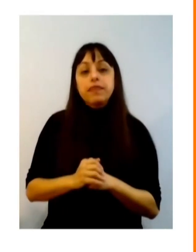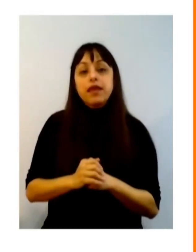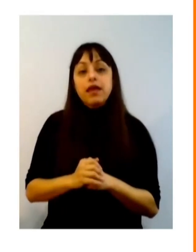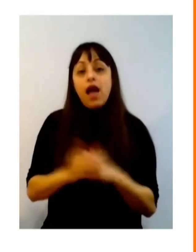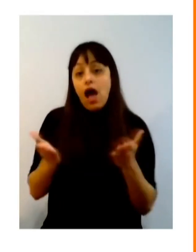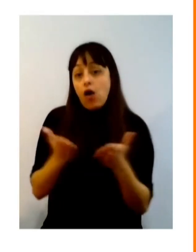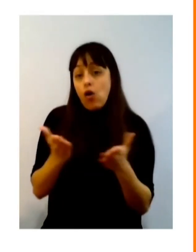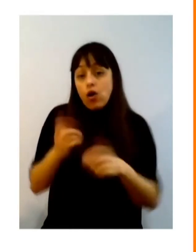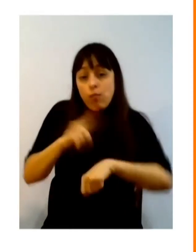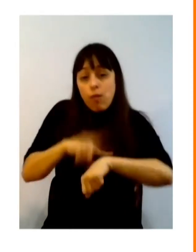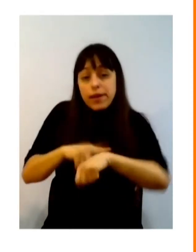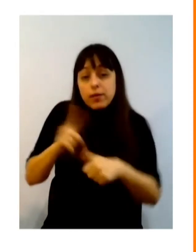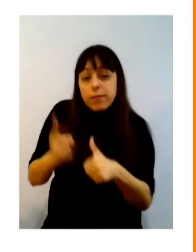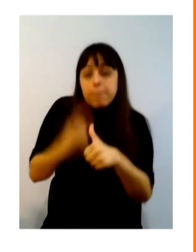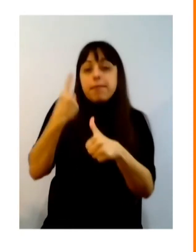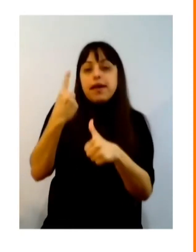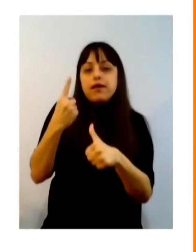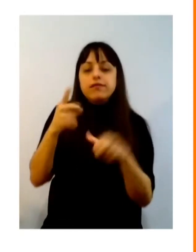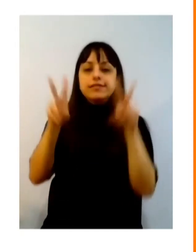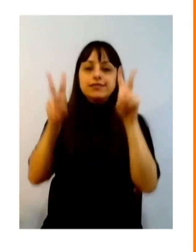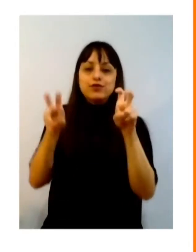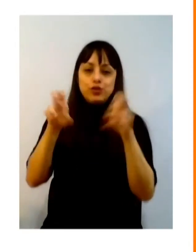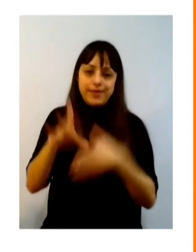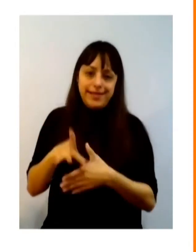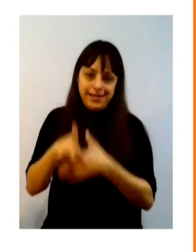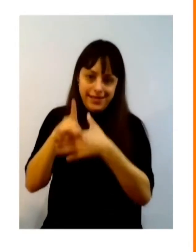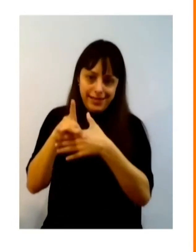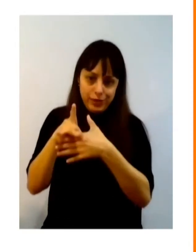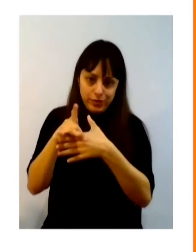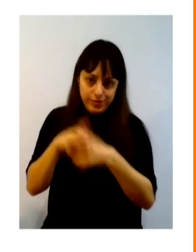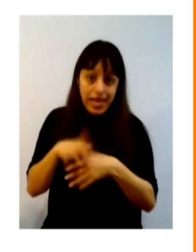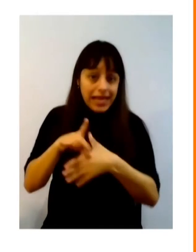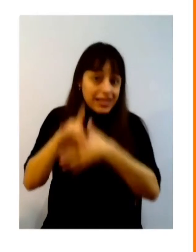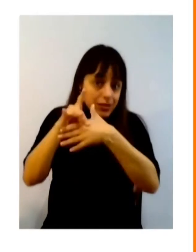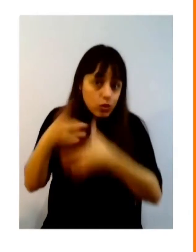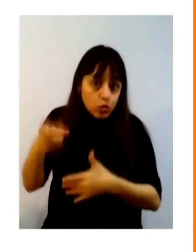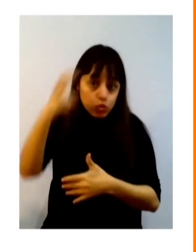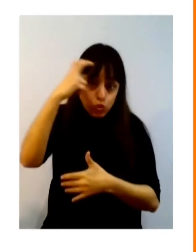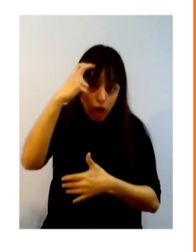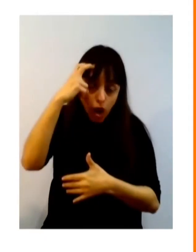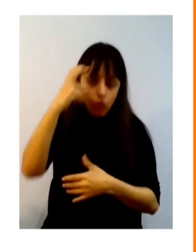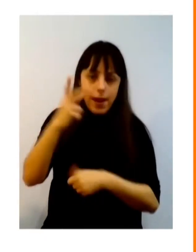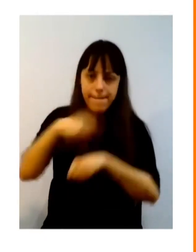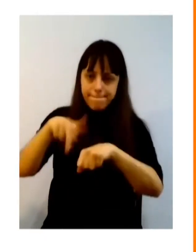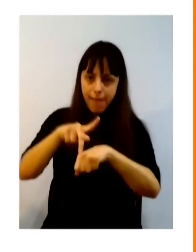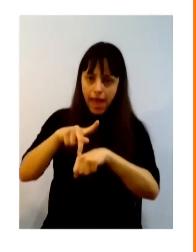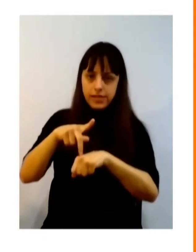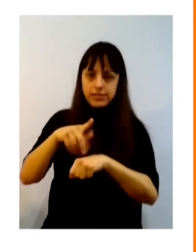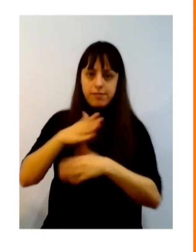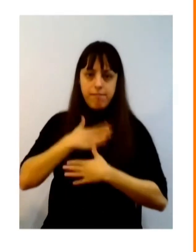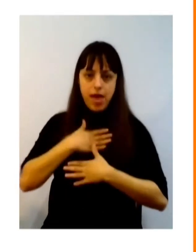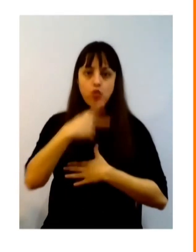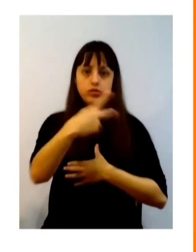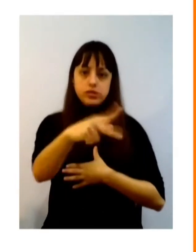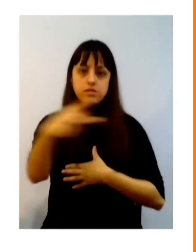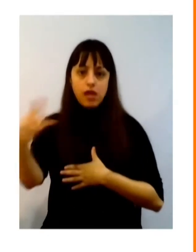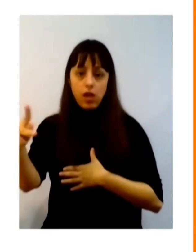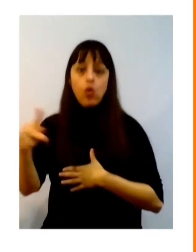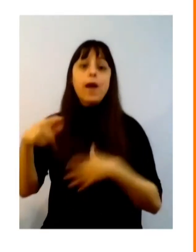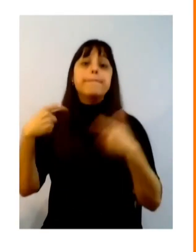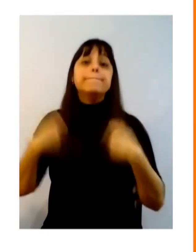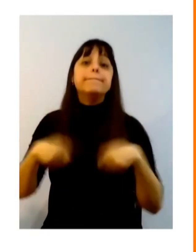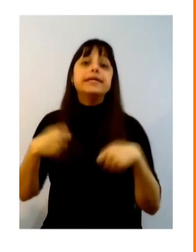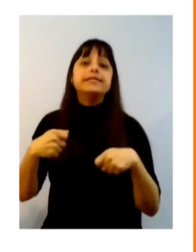é o espaço para essa liderança temos que verificar quais são as lideranças culturais que nossos países e sociedades precisam